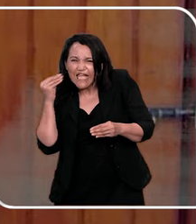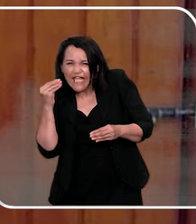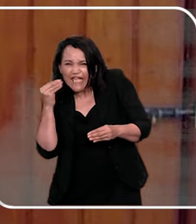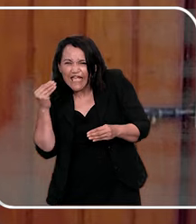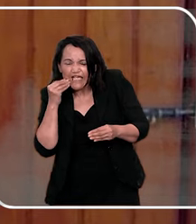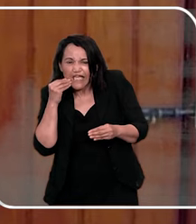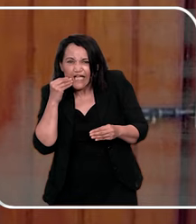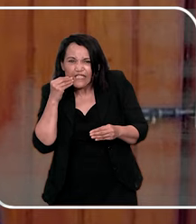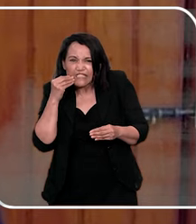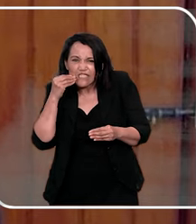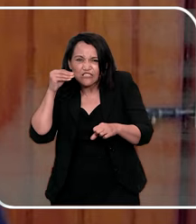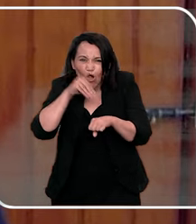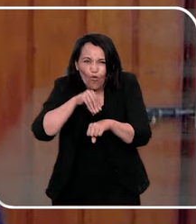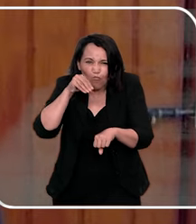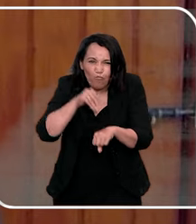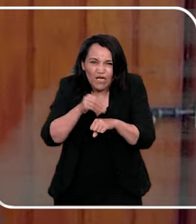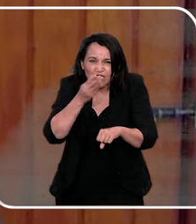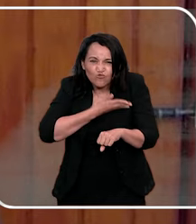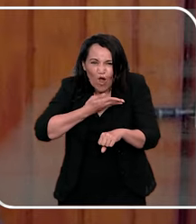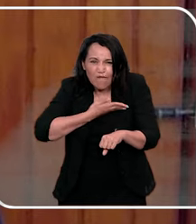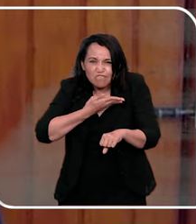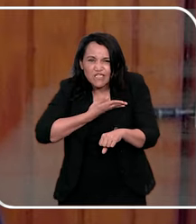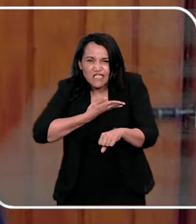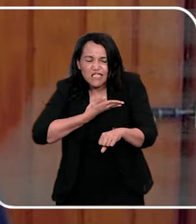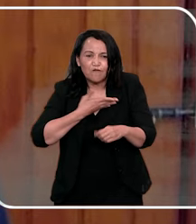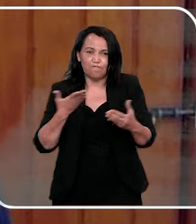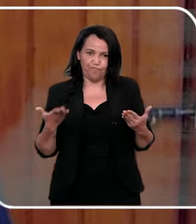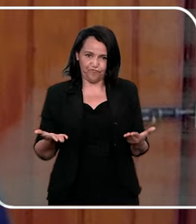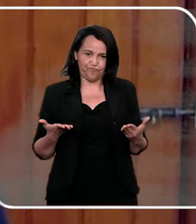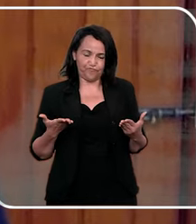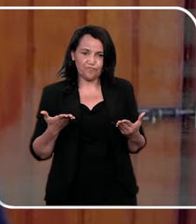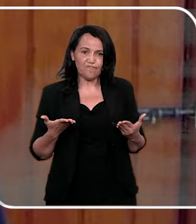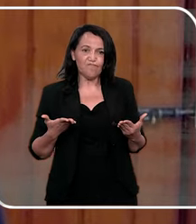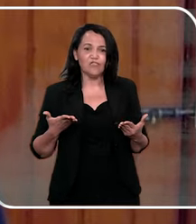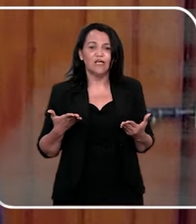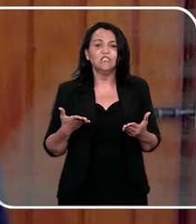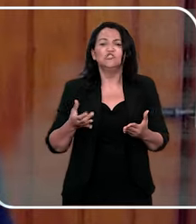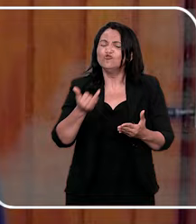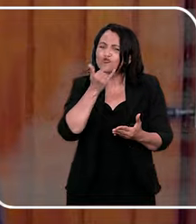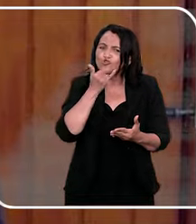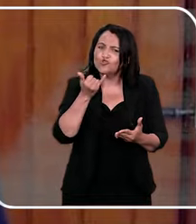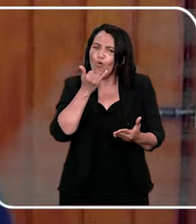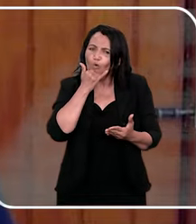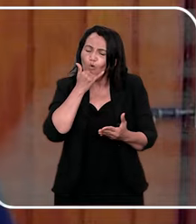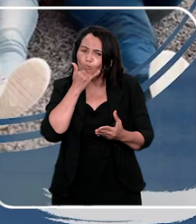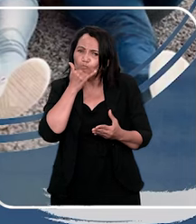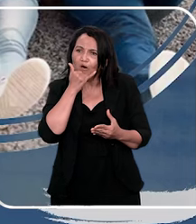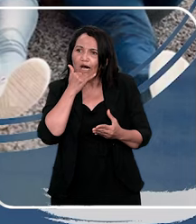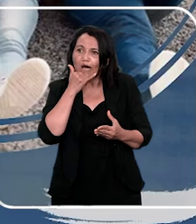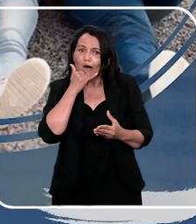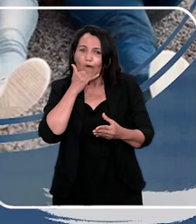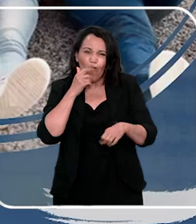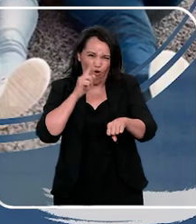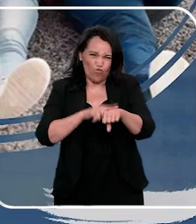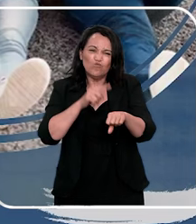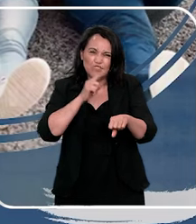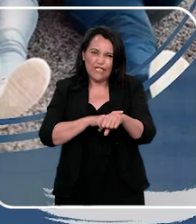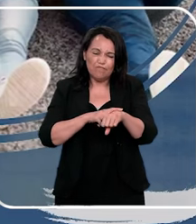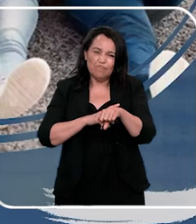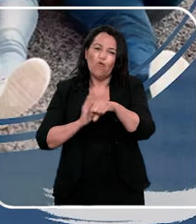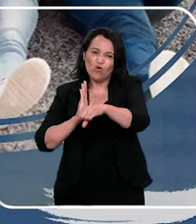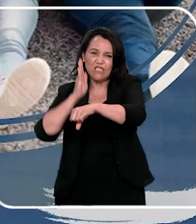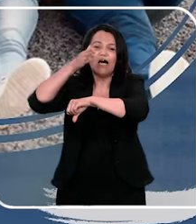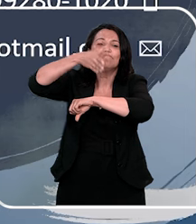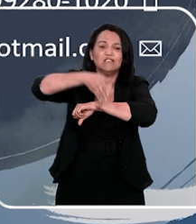para não mandar o rosto, dá ruim jeito de falar, nem que seja culpando a colega, porque às vezes a não sabe o que está fazendo, aí eu vou abrir, Vanessa,